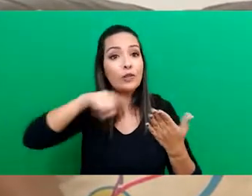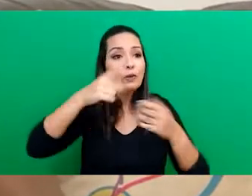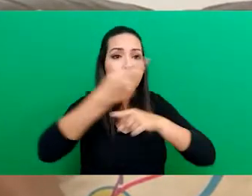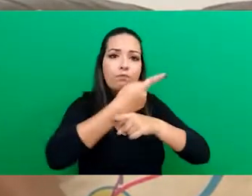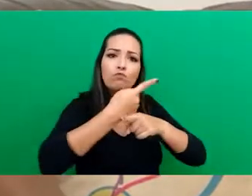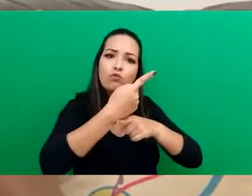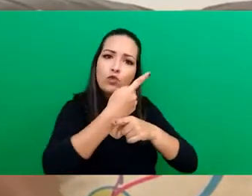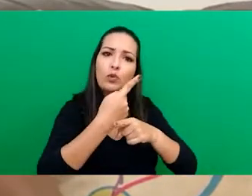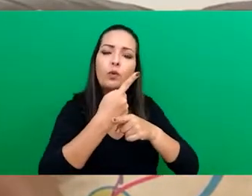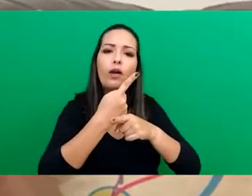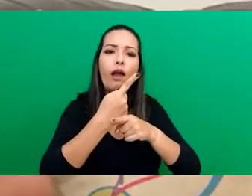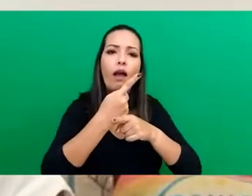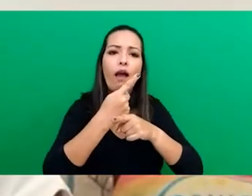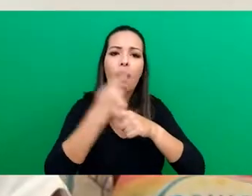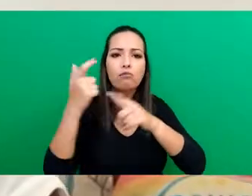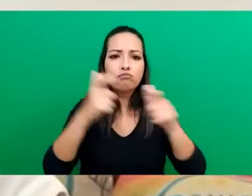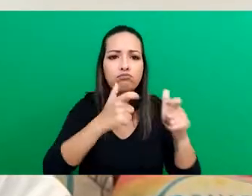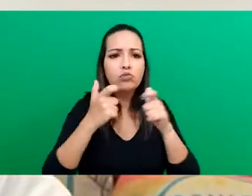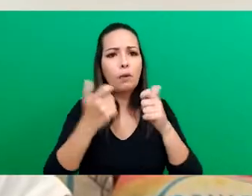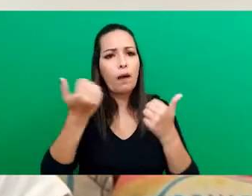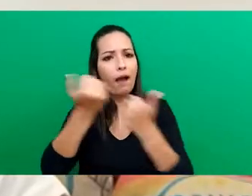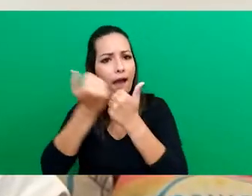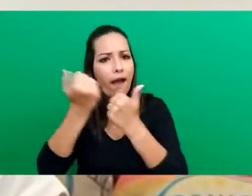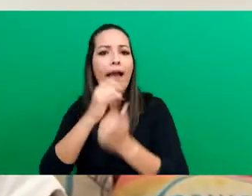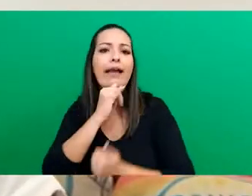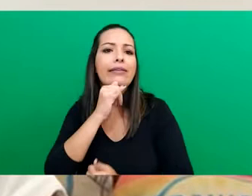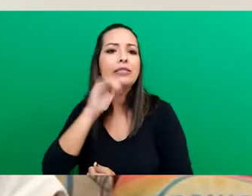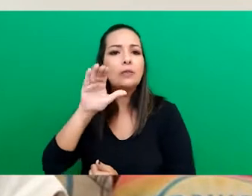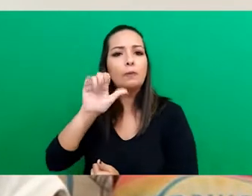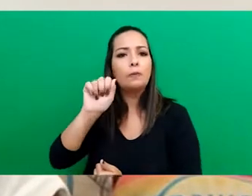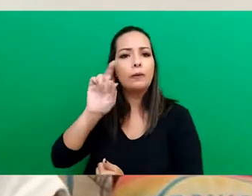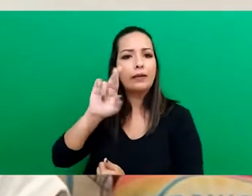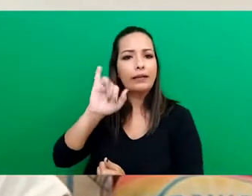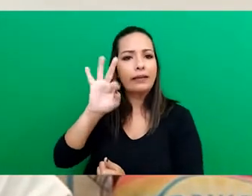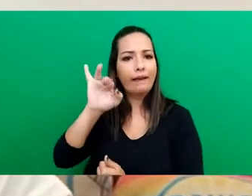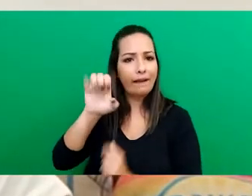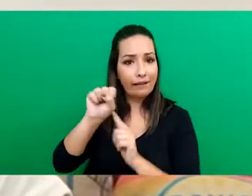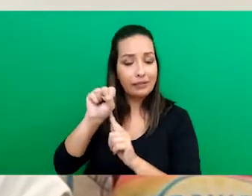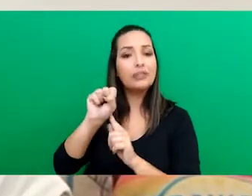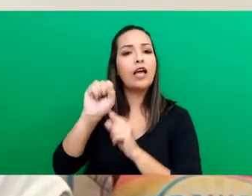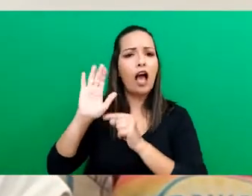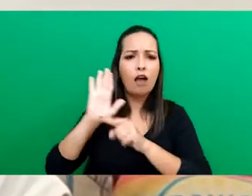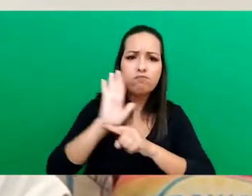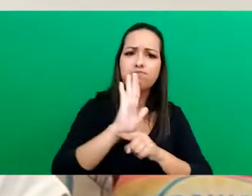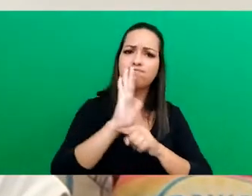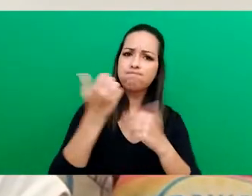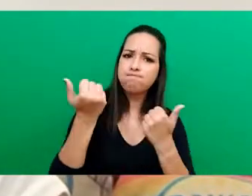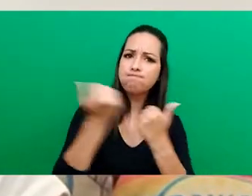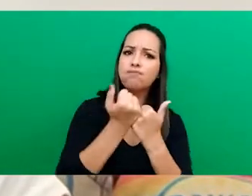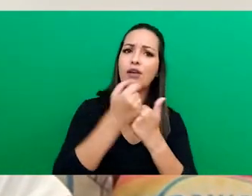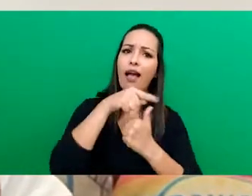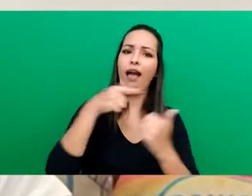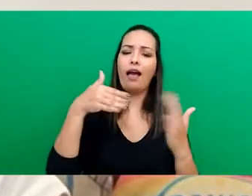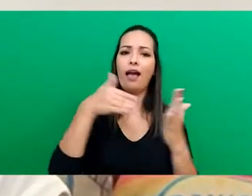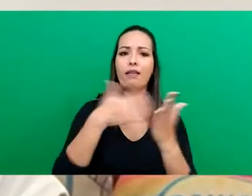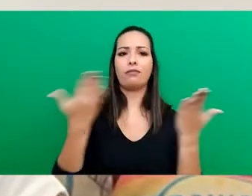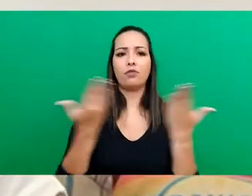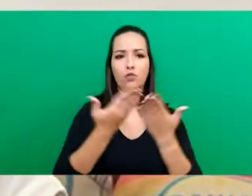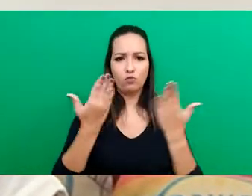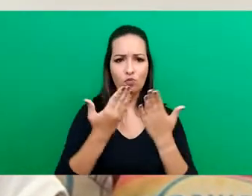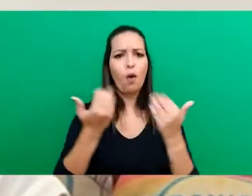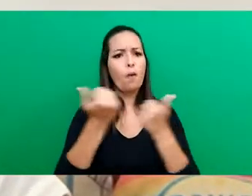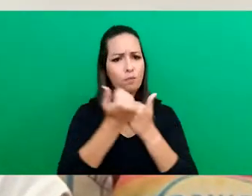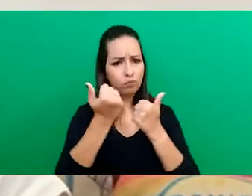apoiam, que ajudam. A Cáritas que apoiam, que ajudam. E aí a Cáritas apoiou e está